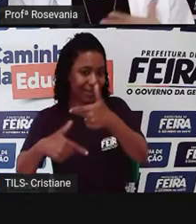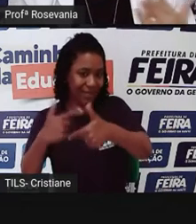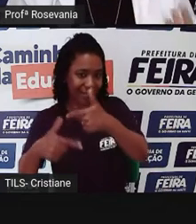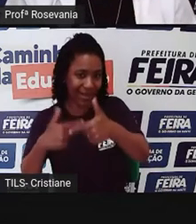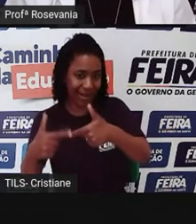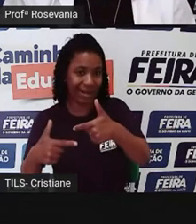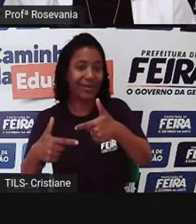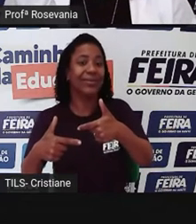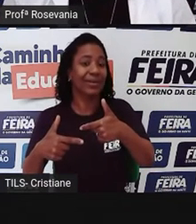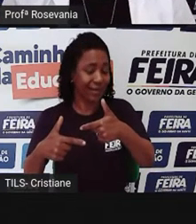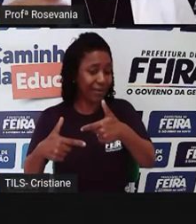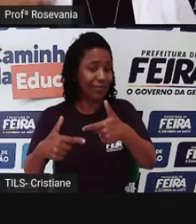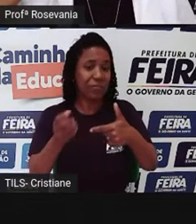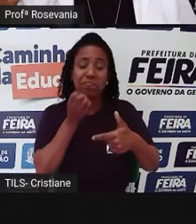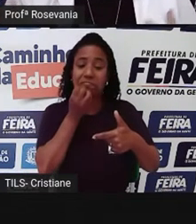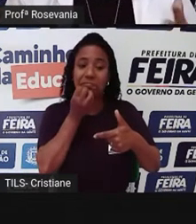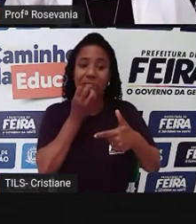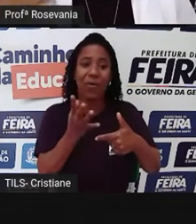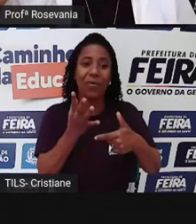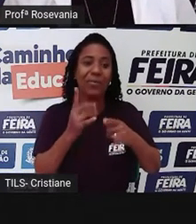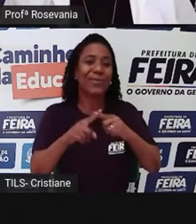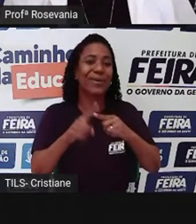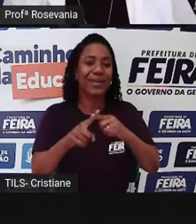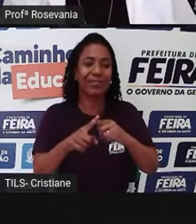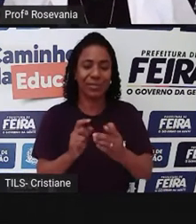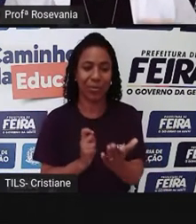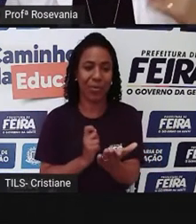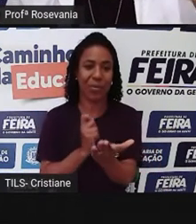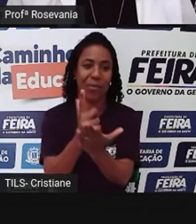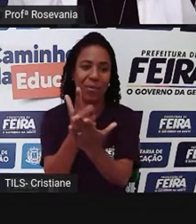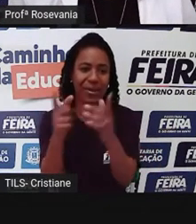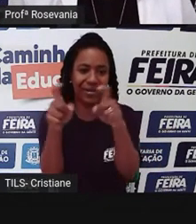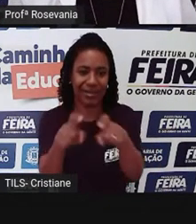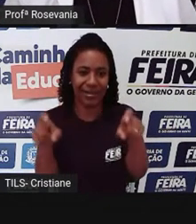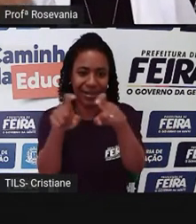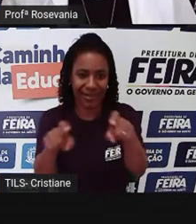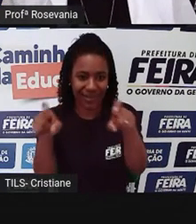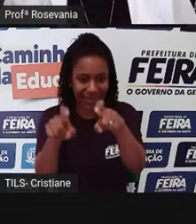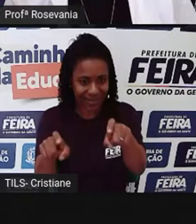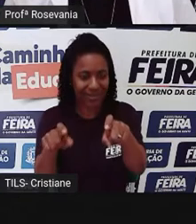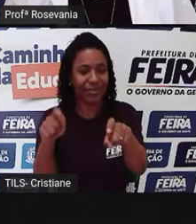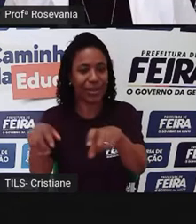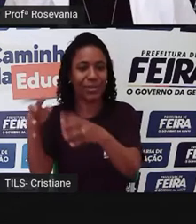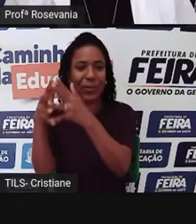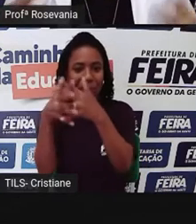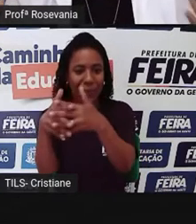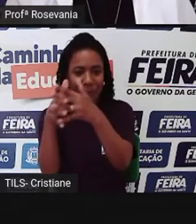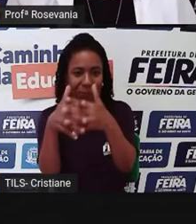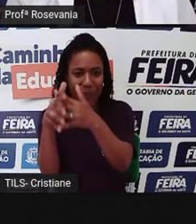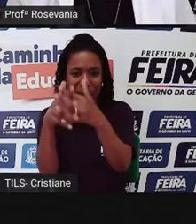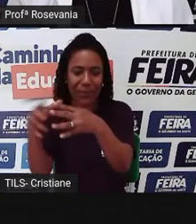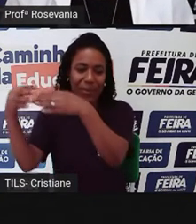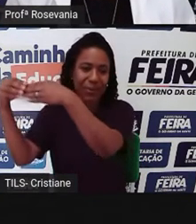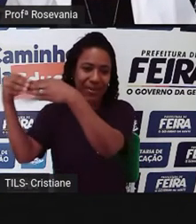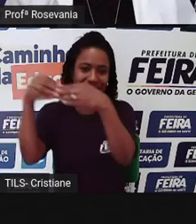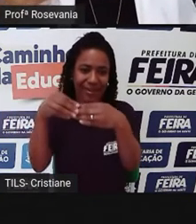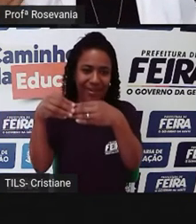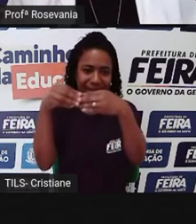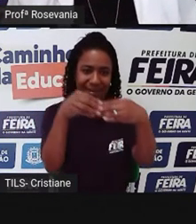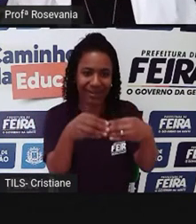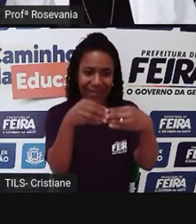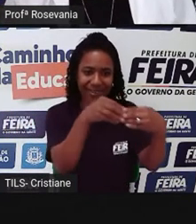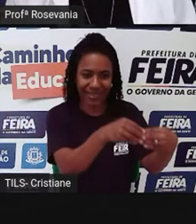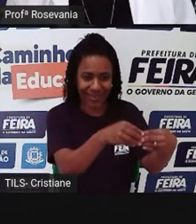entrega, essa logística desse produto sair de lá, você saber onde é que está o produto, e que quanto ele está, quantos dias vai chegar,